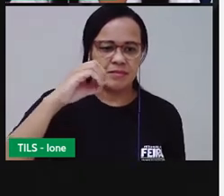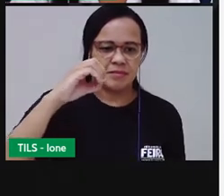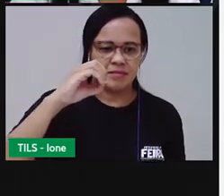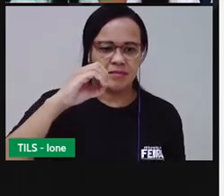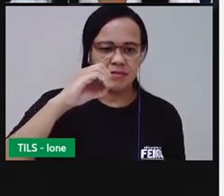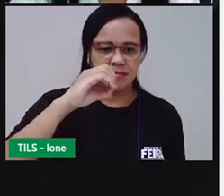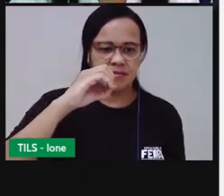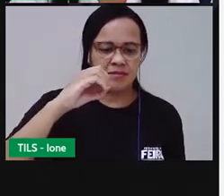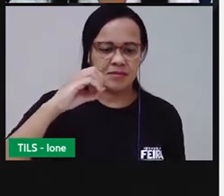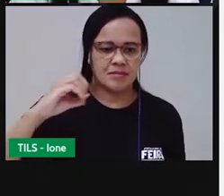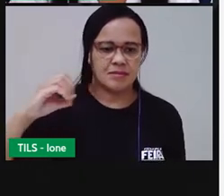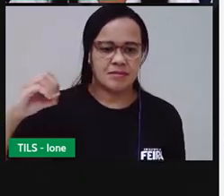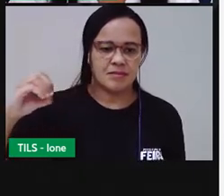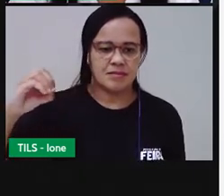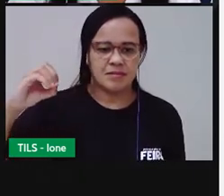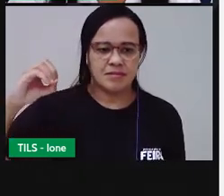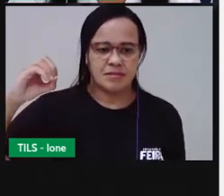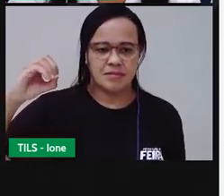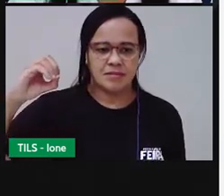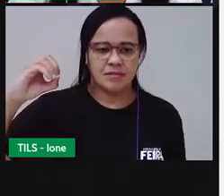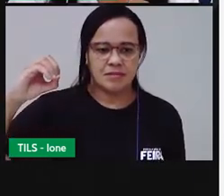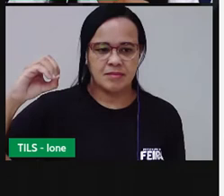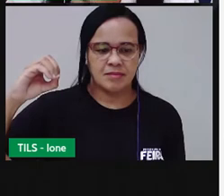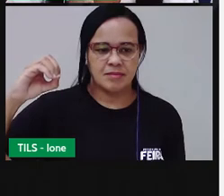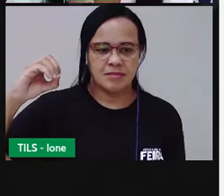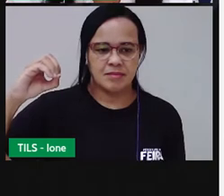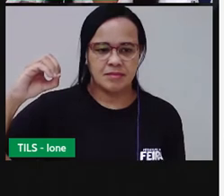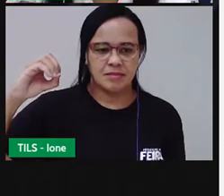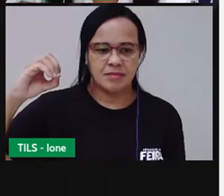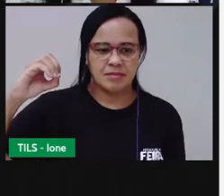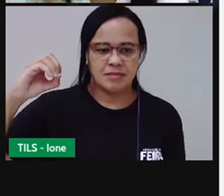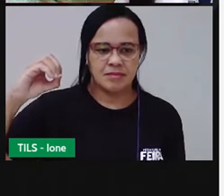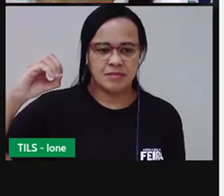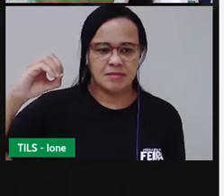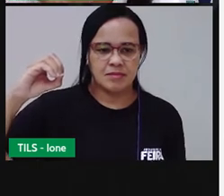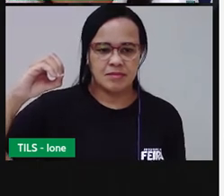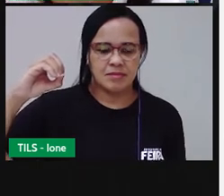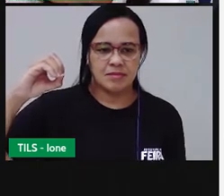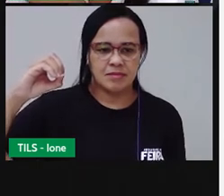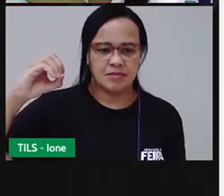Vou puxando. Agora, pro lado direito.